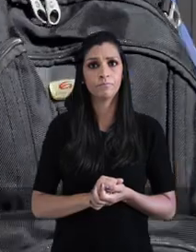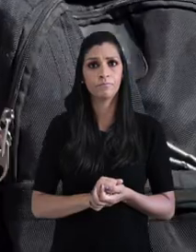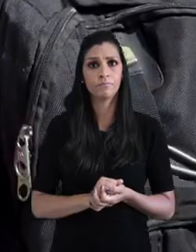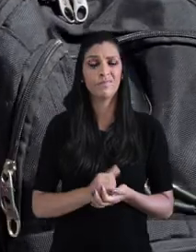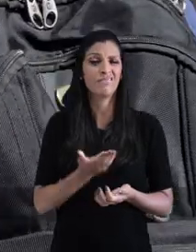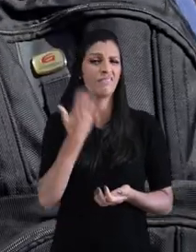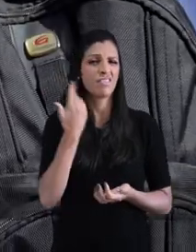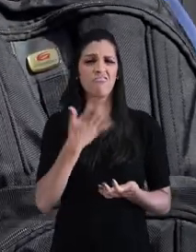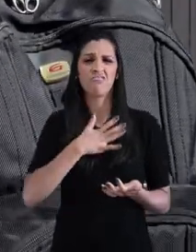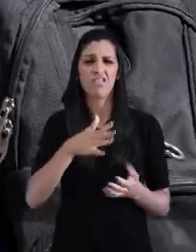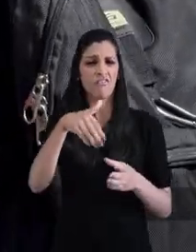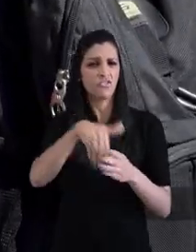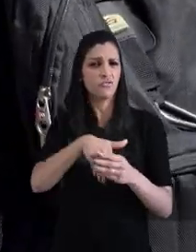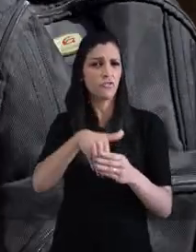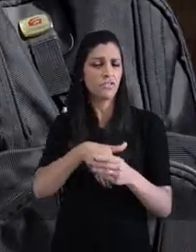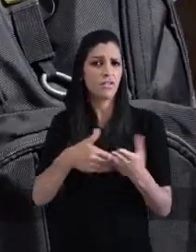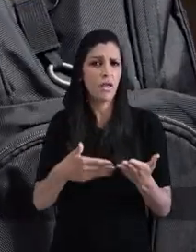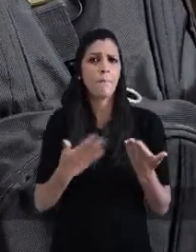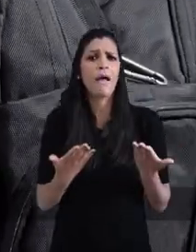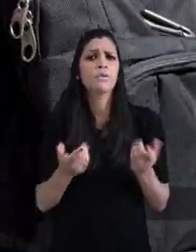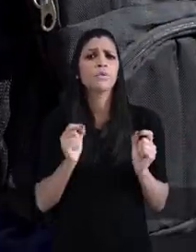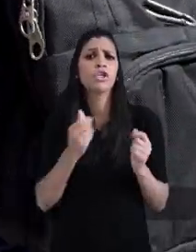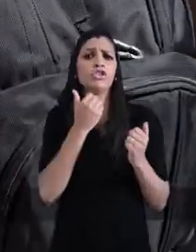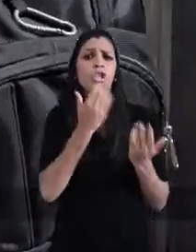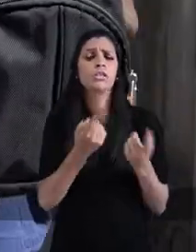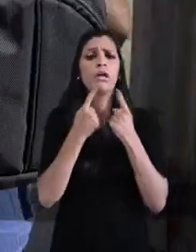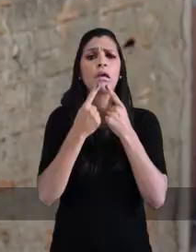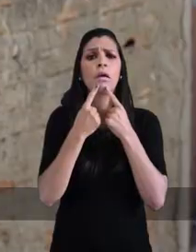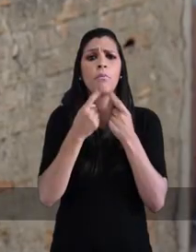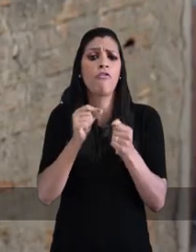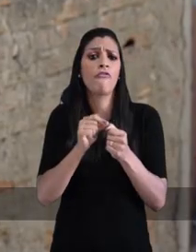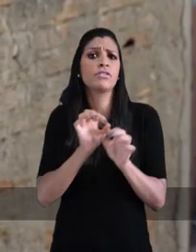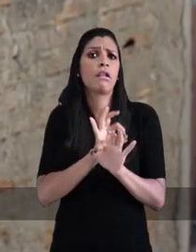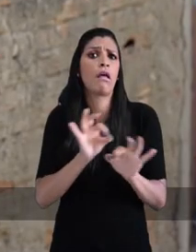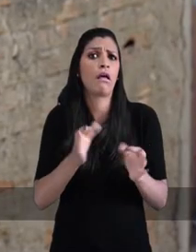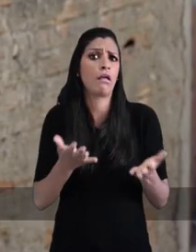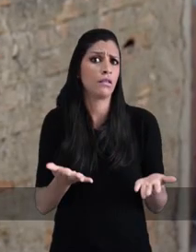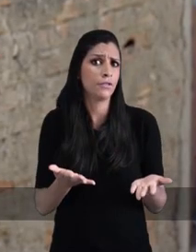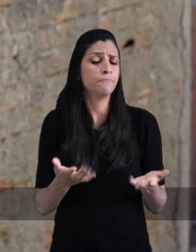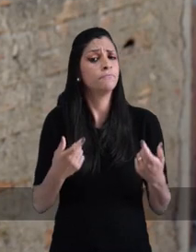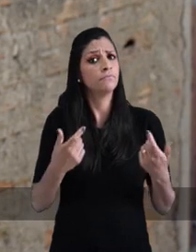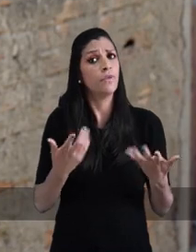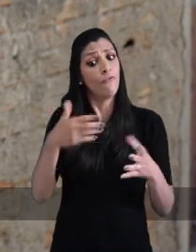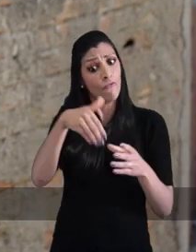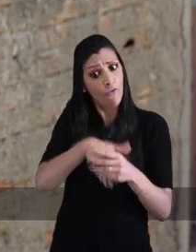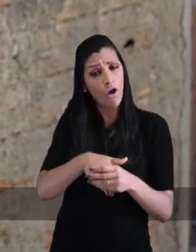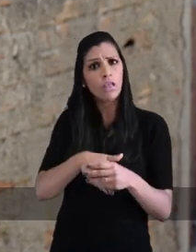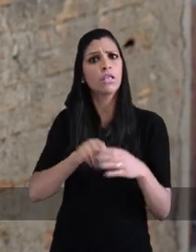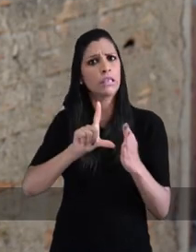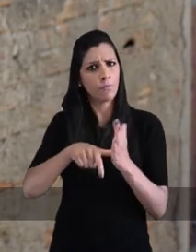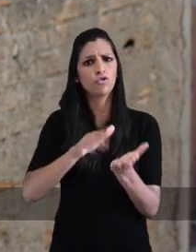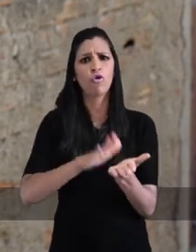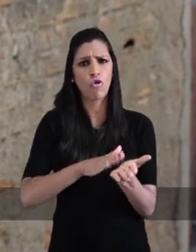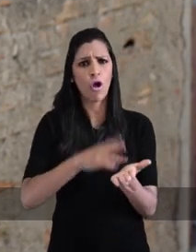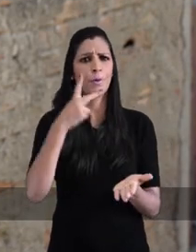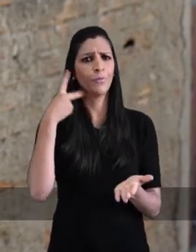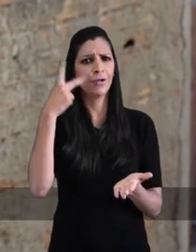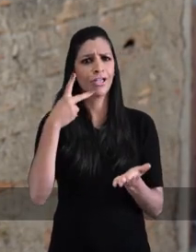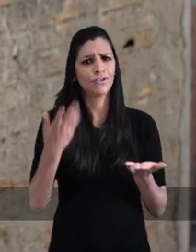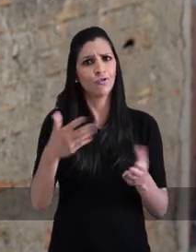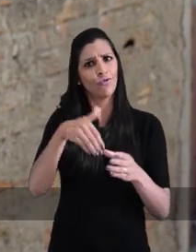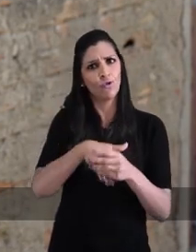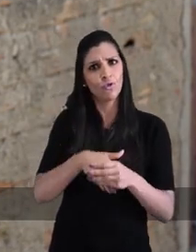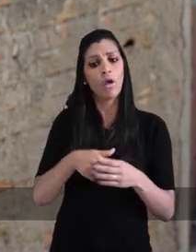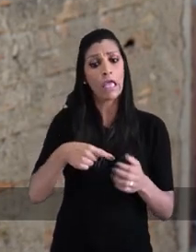e quando ela está em casa de fogo ela cuida deles. Eu era assim, eu não gostava de votar. Mas o que adianta a gente ficar reclamando se a gente não vai fazer a nossa parte?